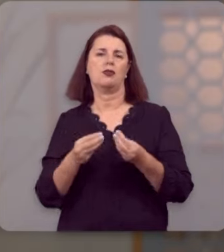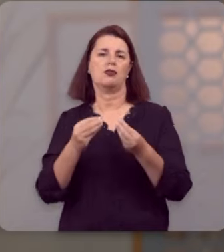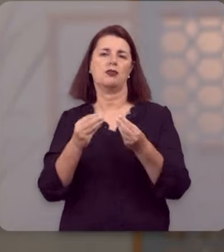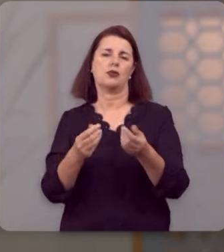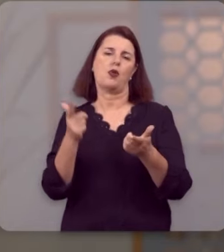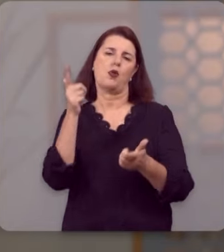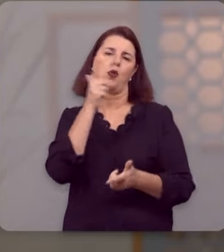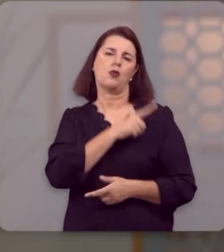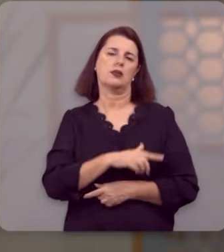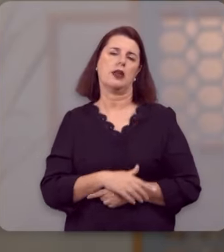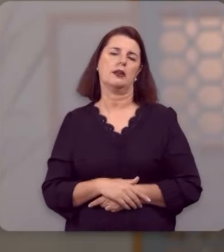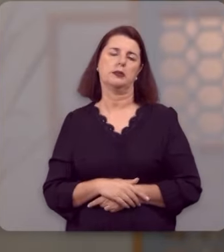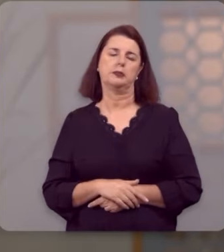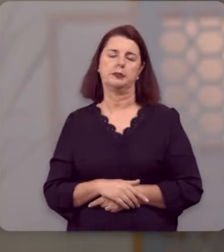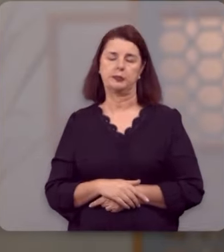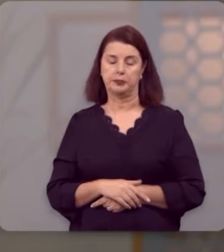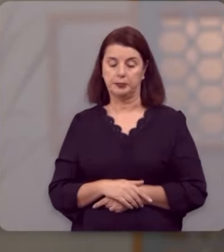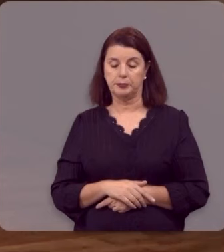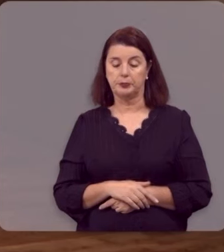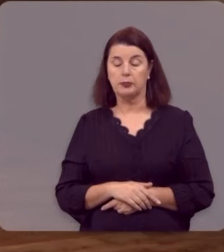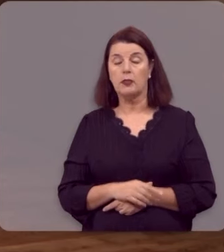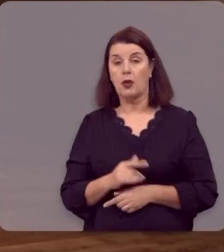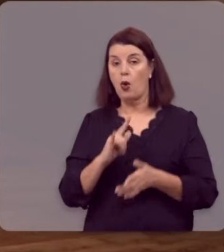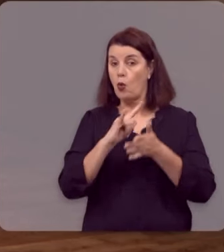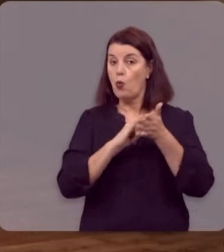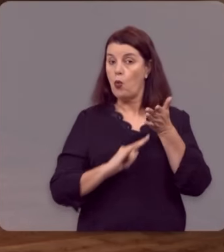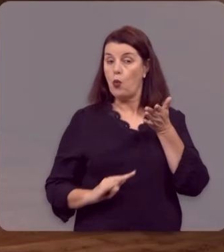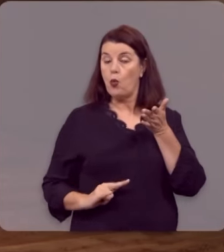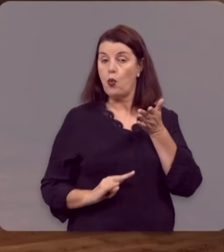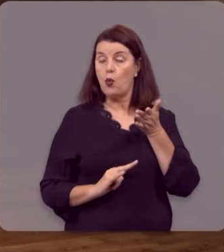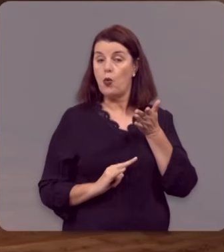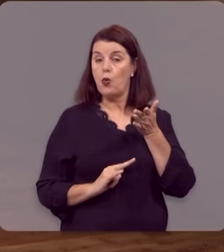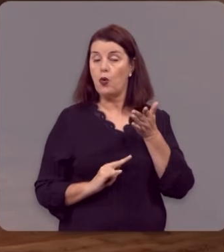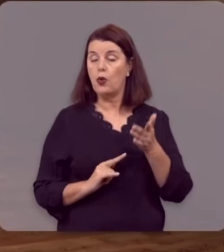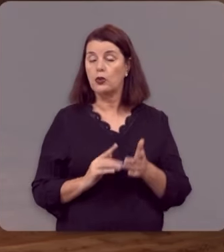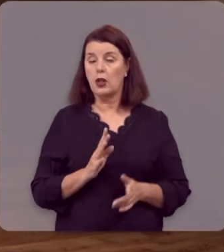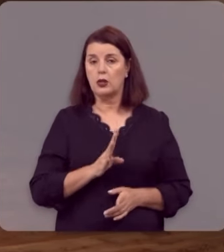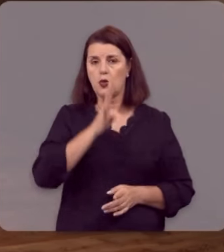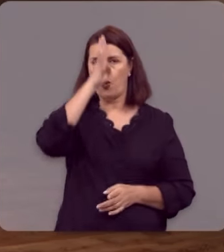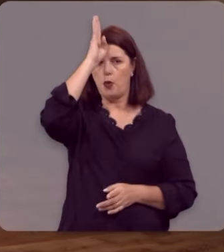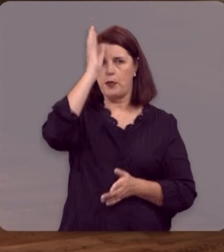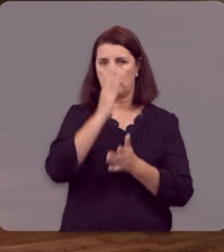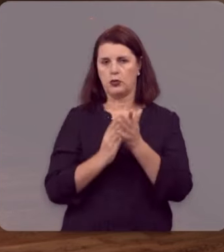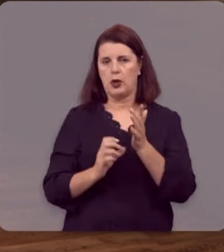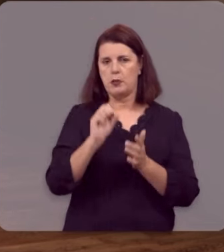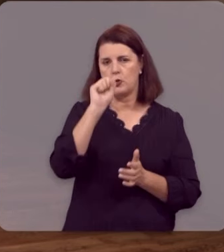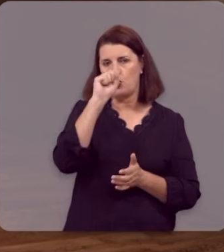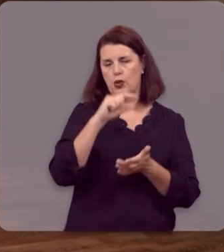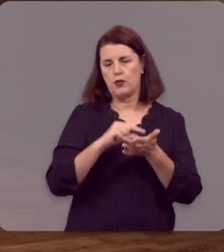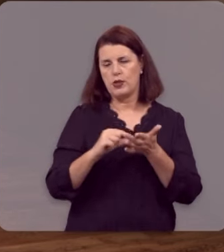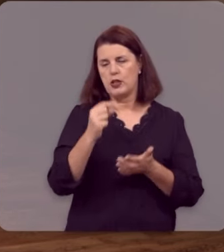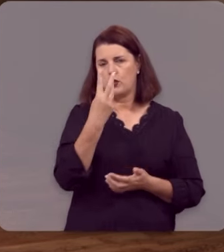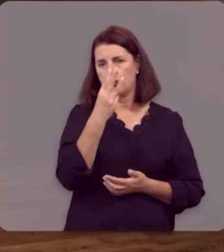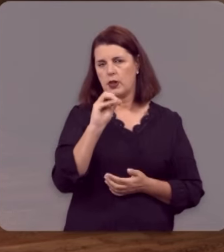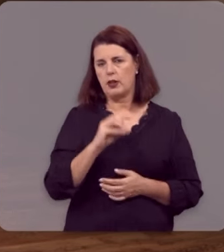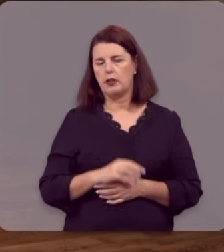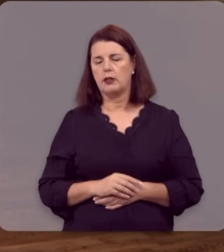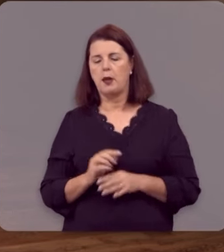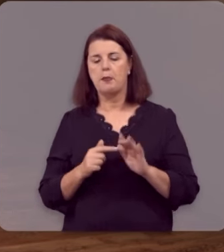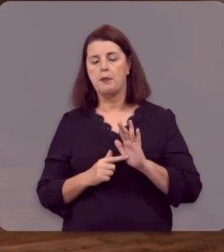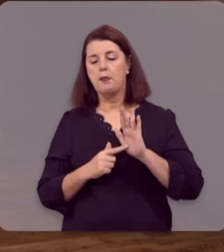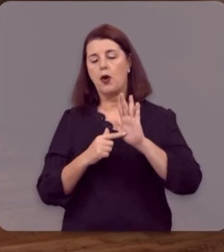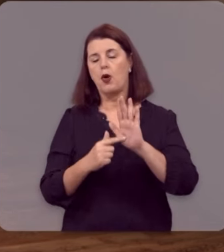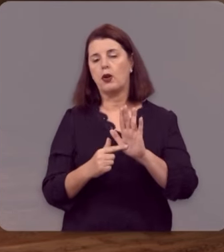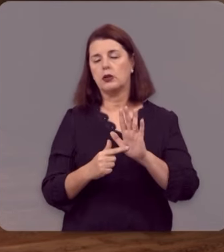consumará. O texto em pauta, Romanos 8,30, nos mostra